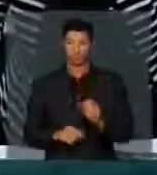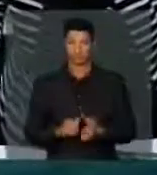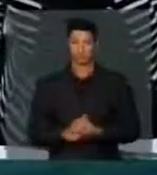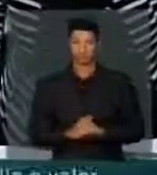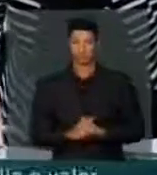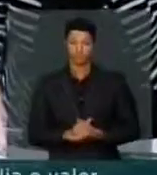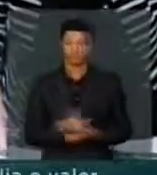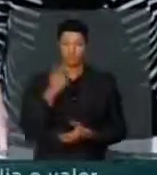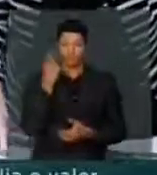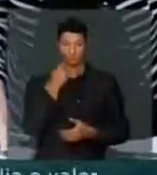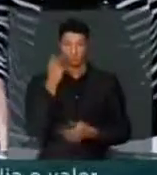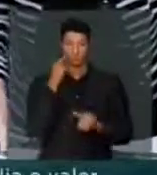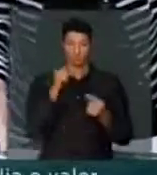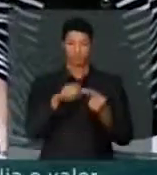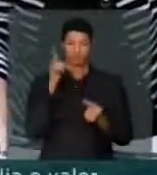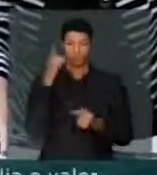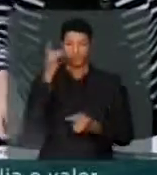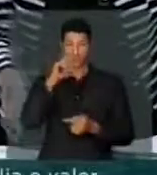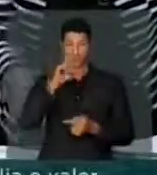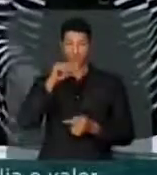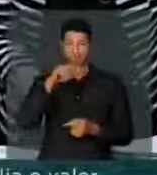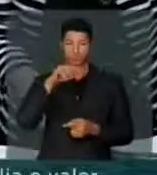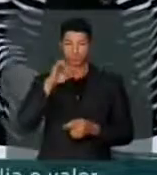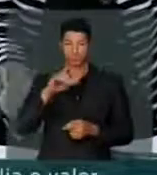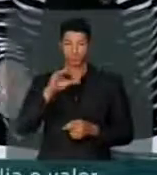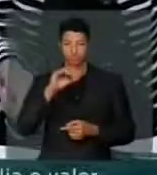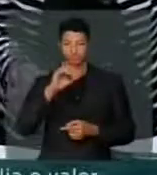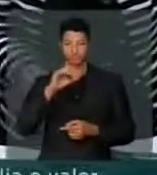Para falar a favor, deputado Daniel Coelho.